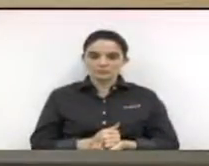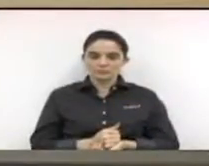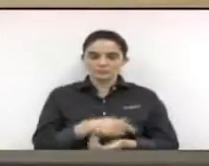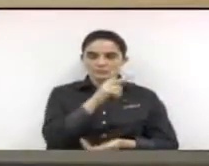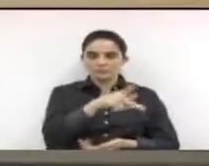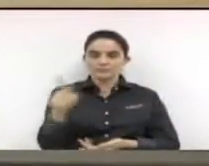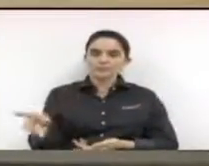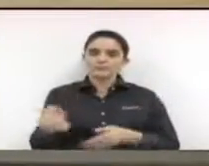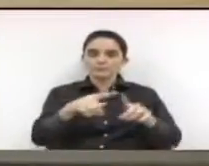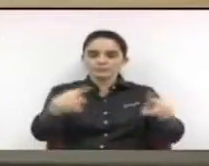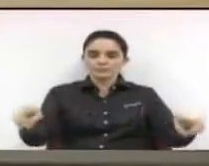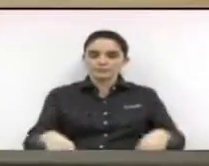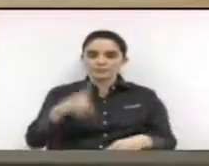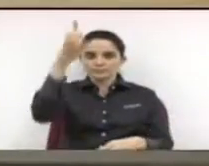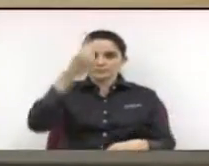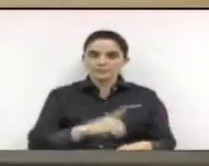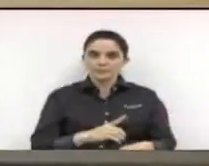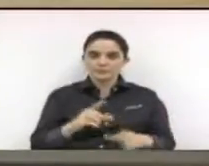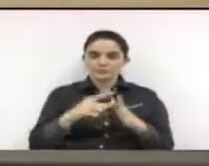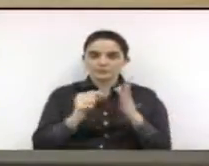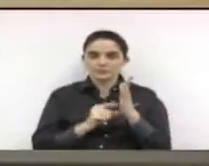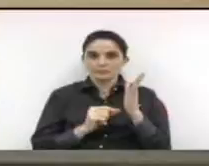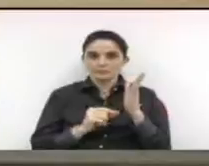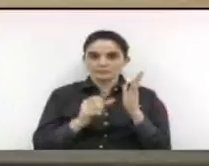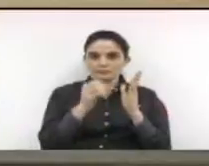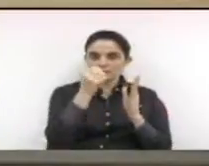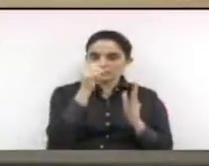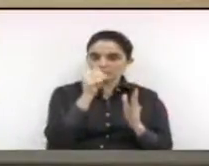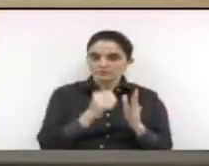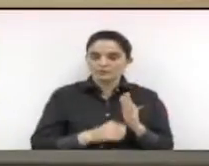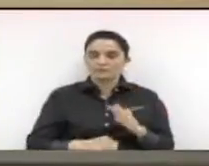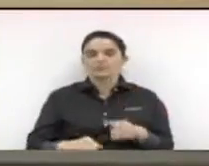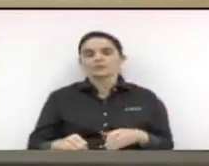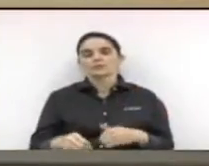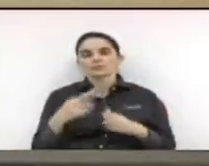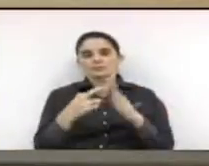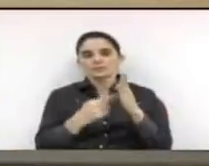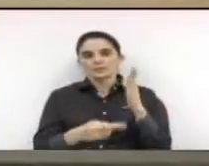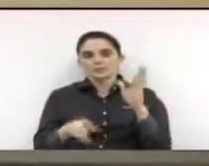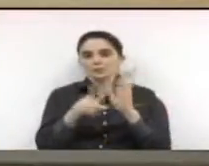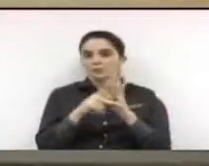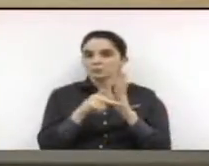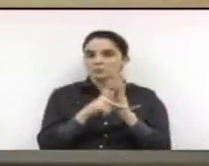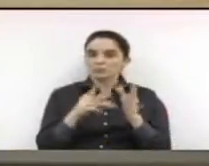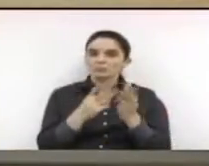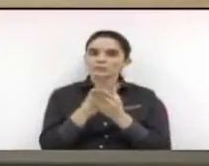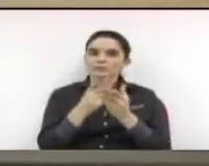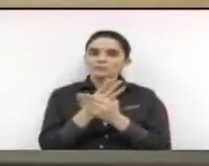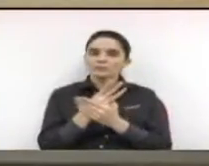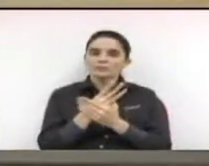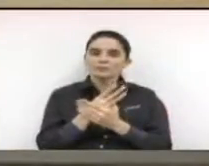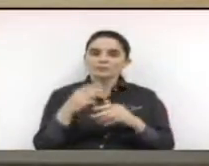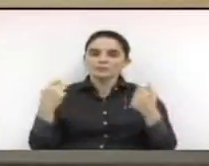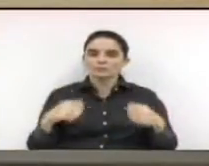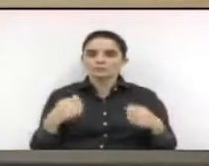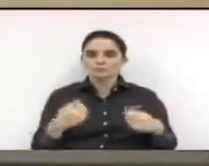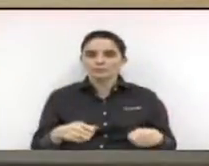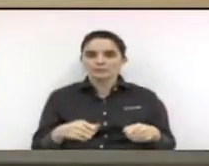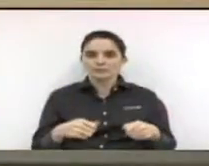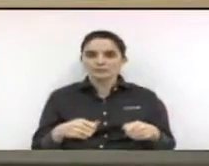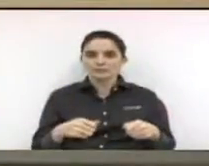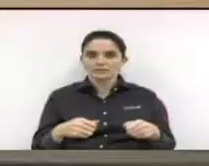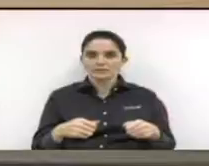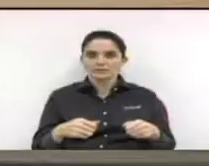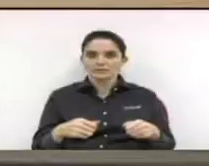presidência da mesa diretora nos termos do inciso 8º do artigo 58 do regimento interno da Câmara Municipal de Limeira Que seja imediatamente